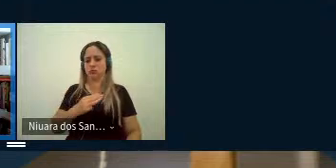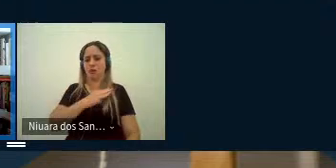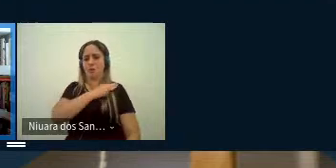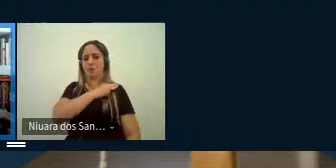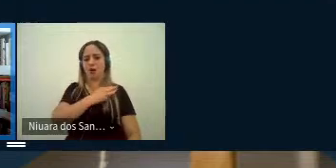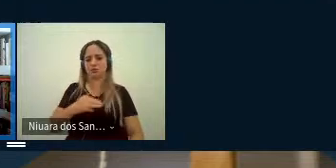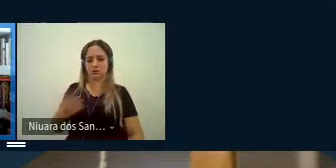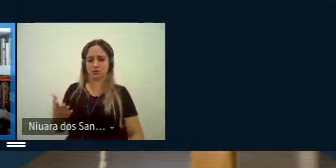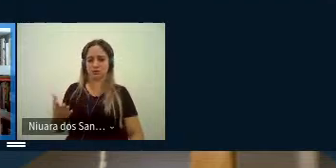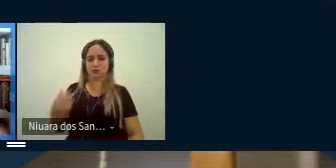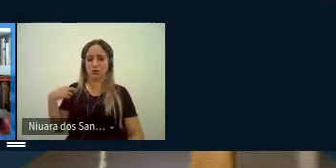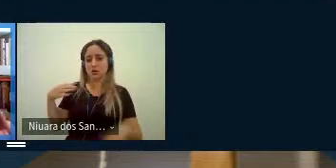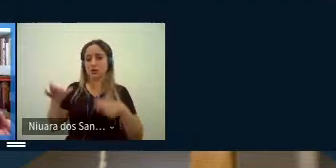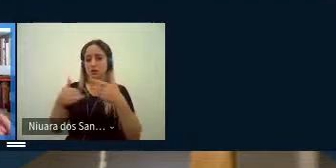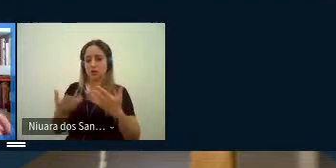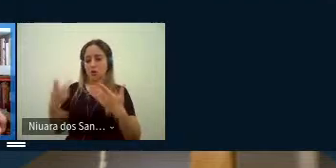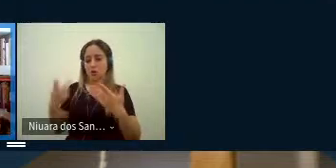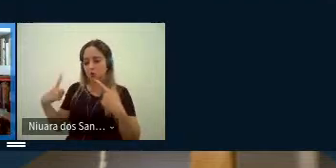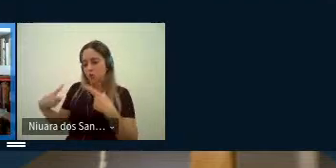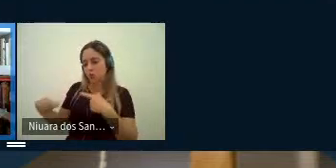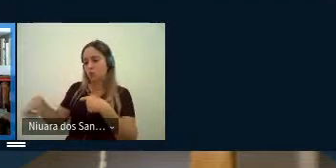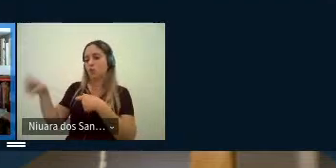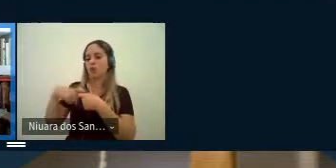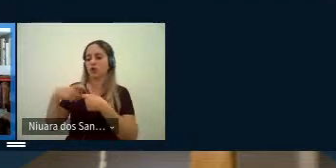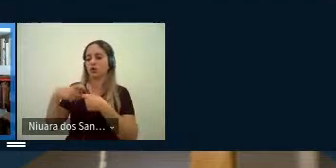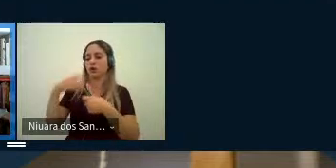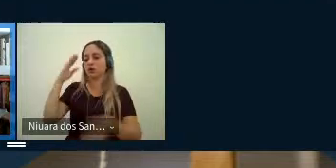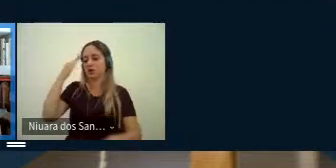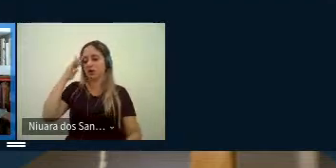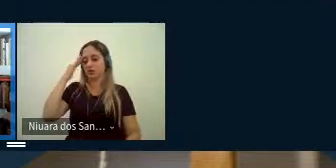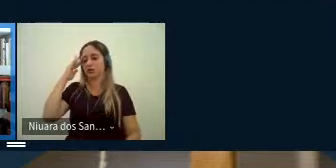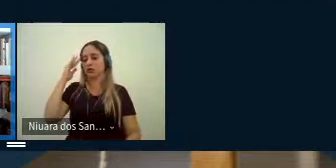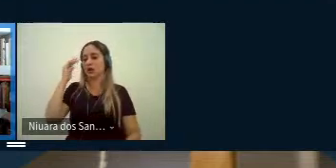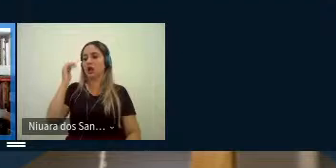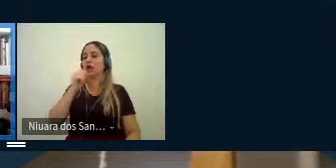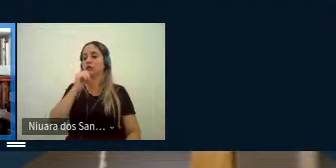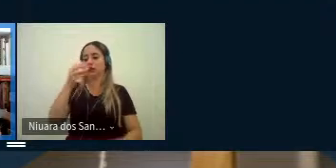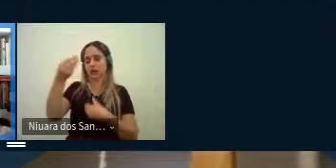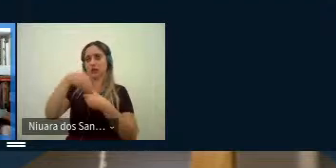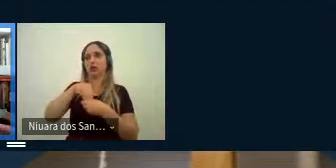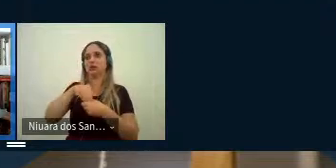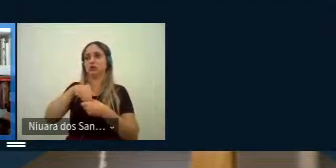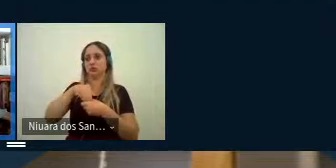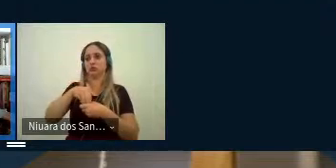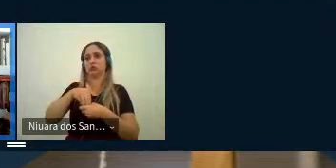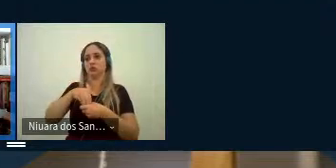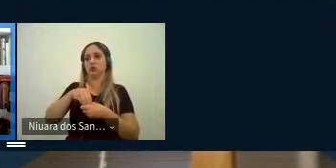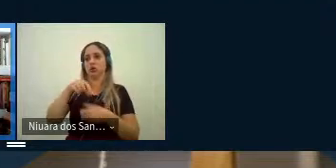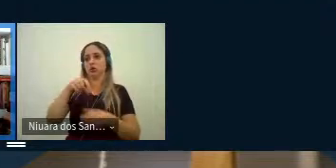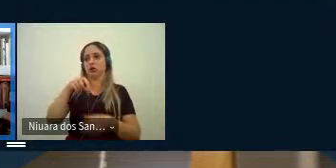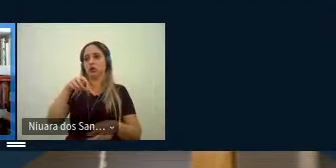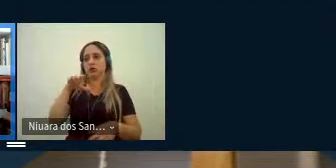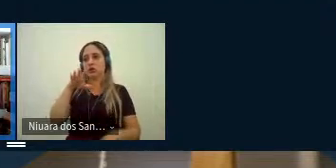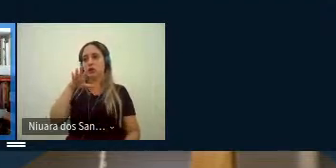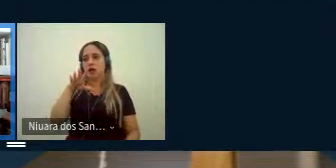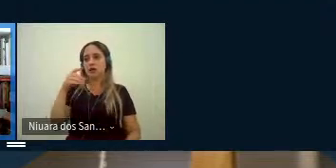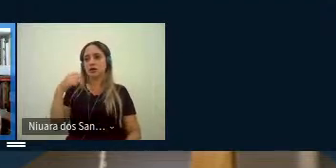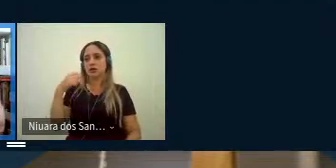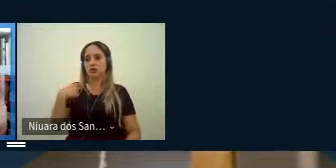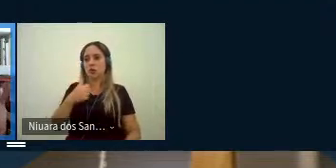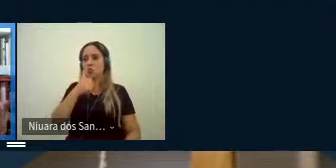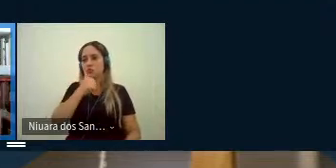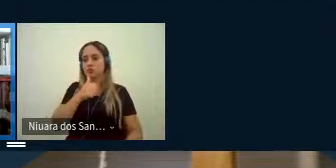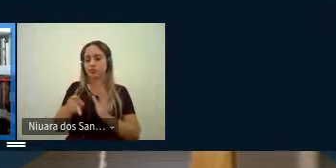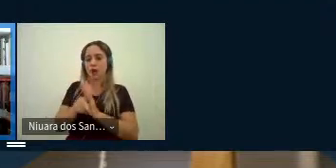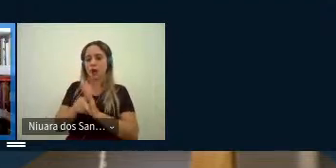automaticamente voltaria a compreensão ainda dentro desse dessa esfera aí da da masculinidade